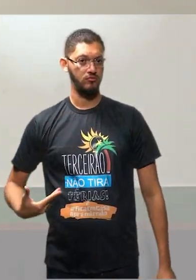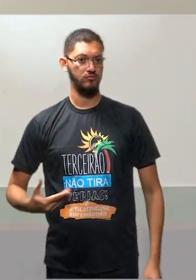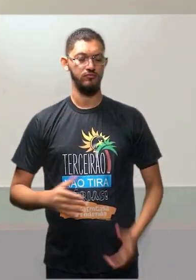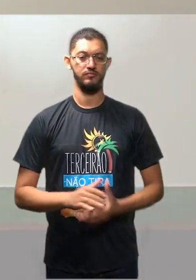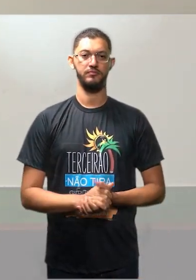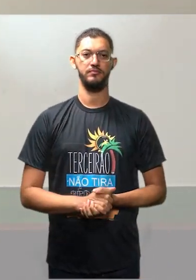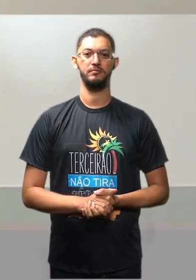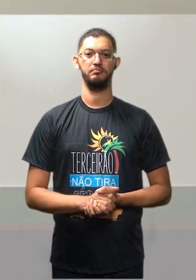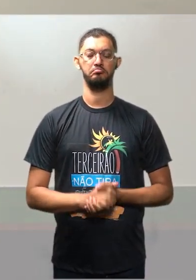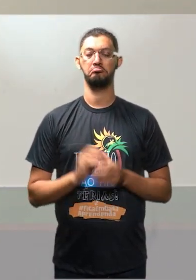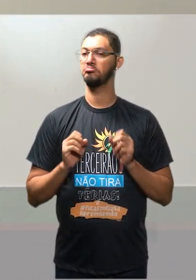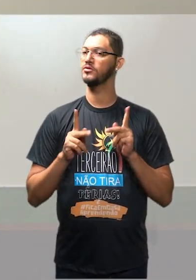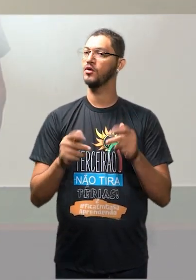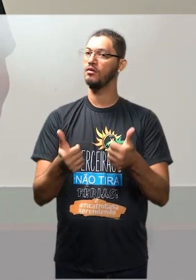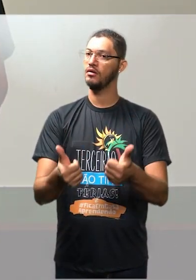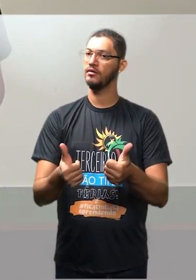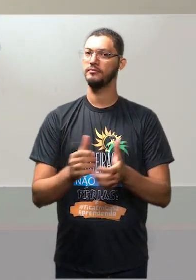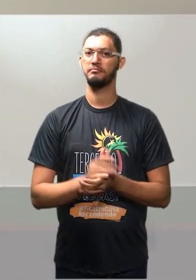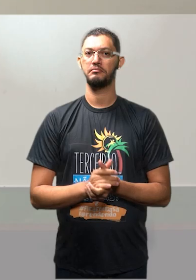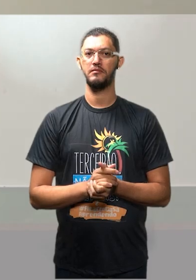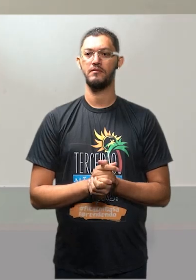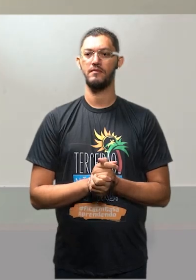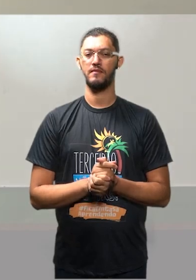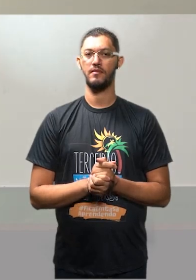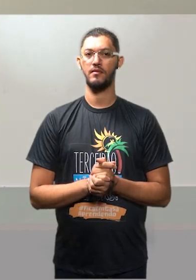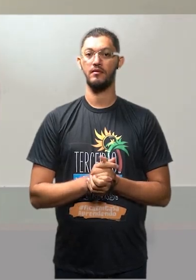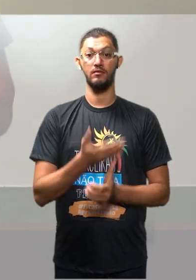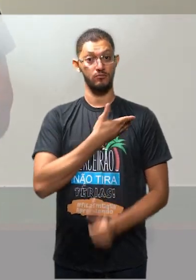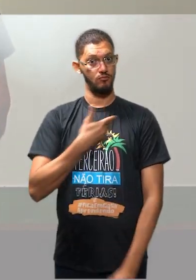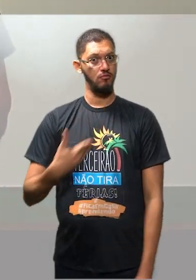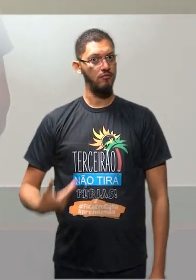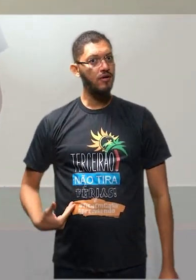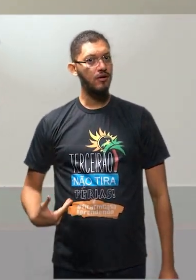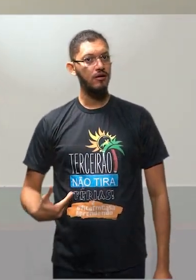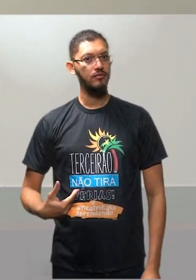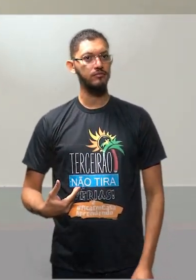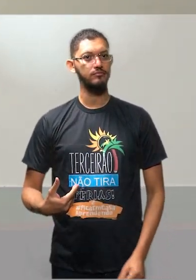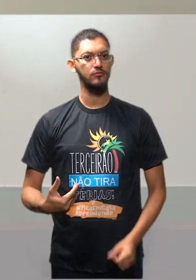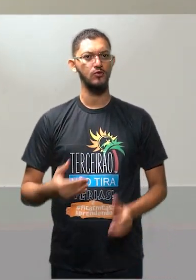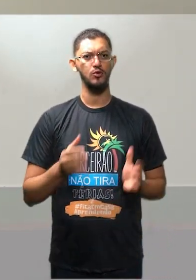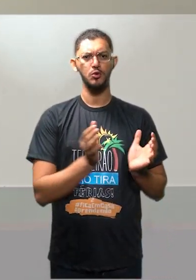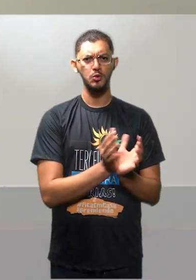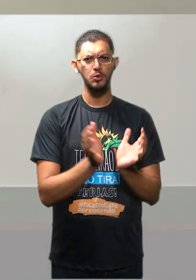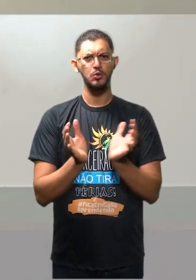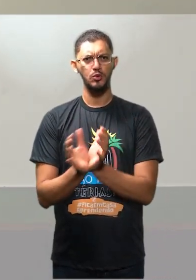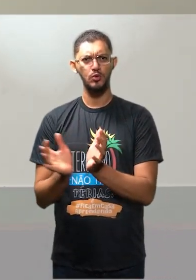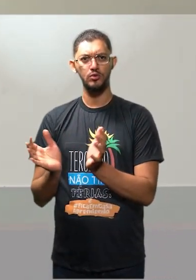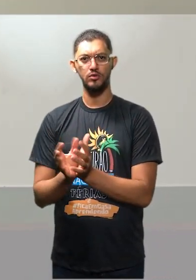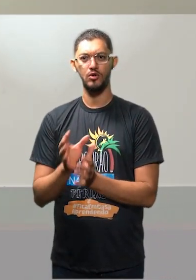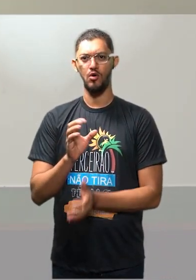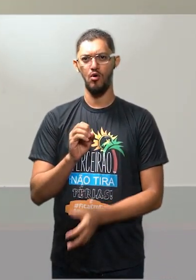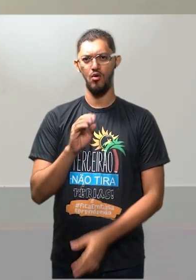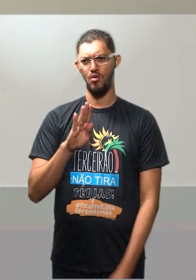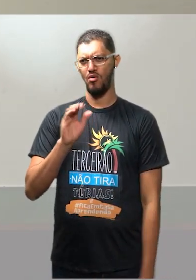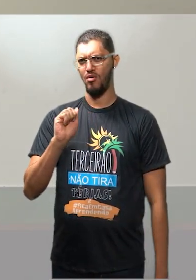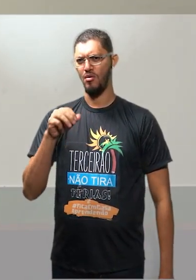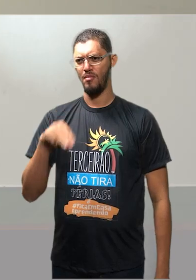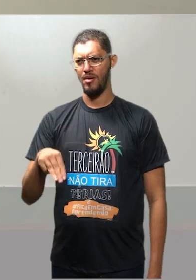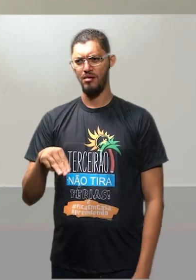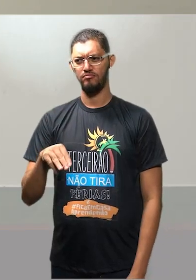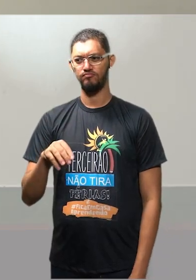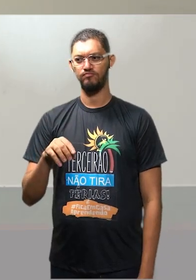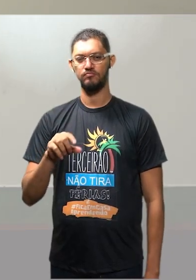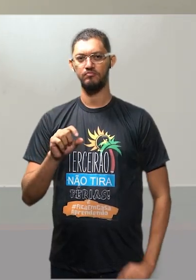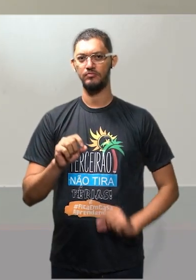direita. Beleza. De extrema-direita. Ou seja, do governo. E daqueles grupos como a OBAM, tá? Que